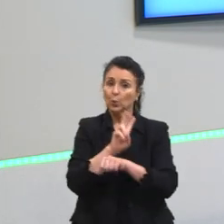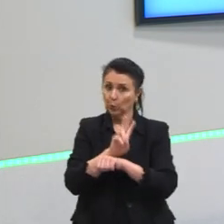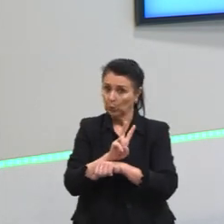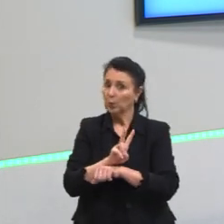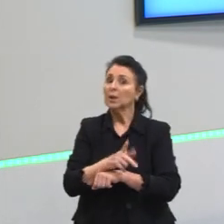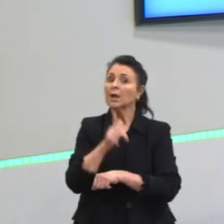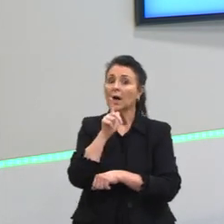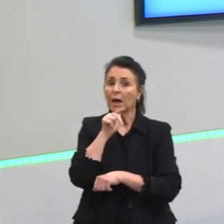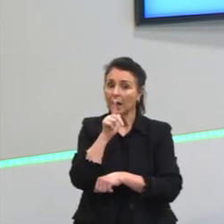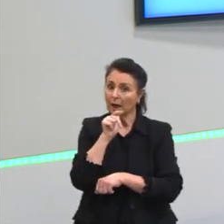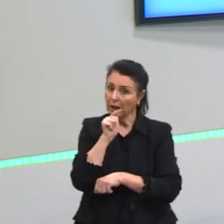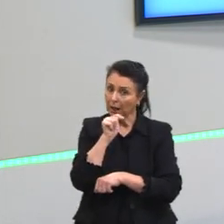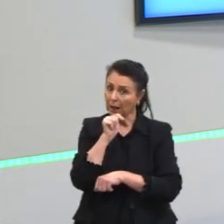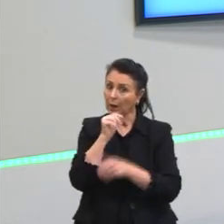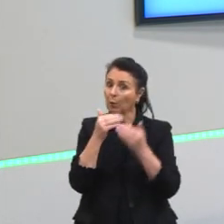aí, gente.